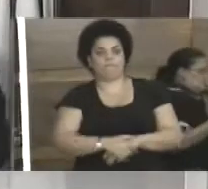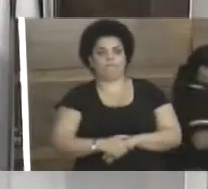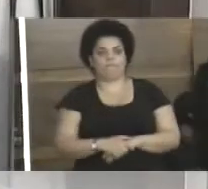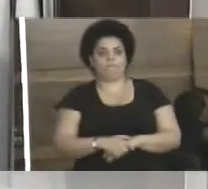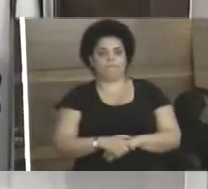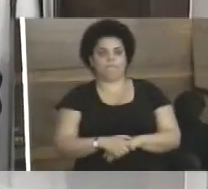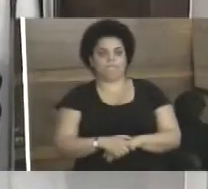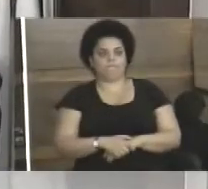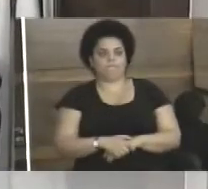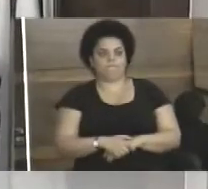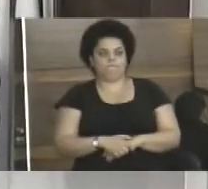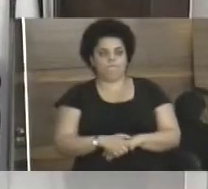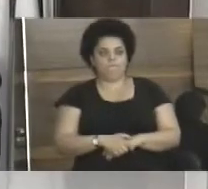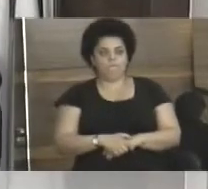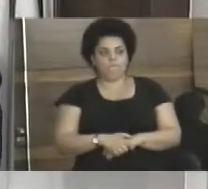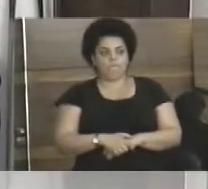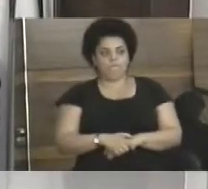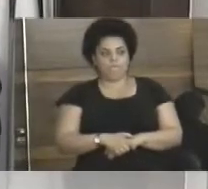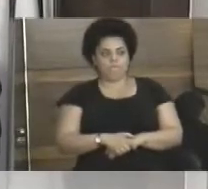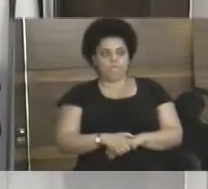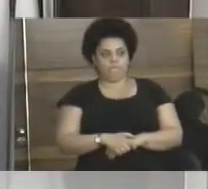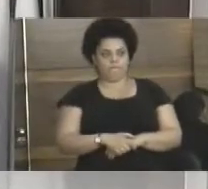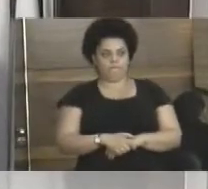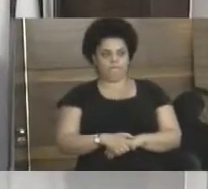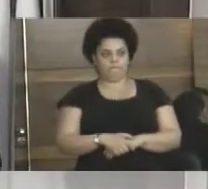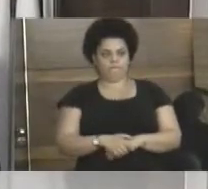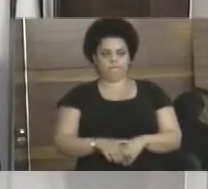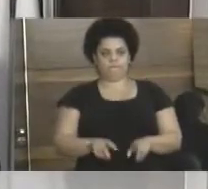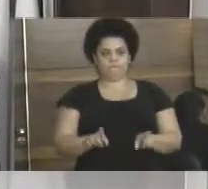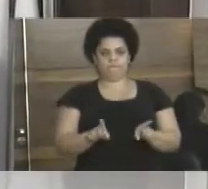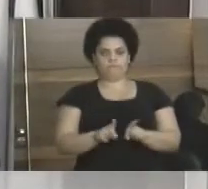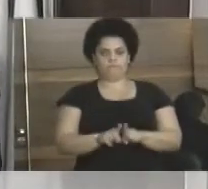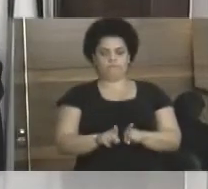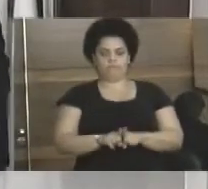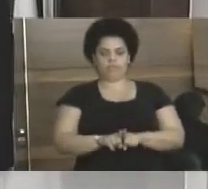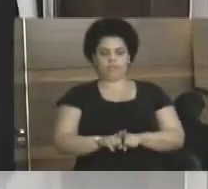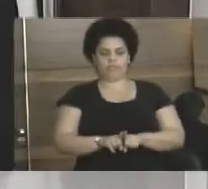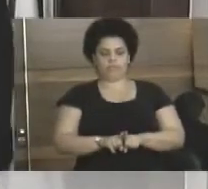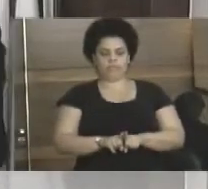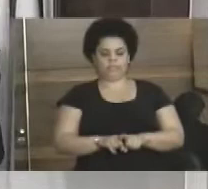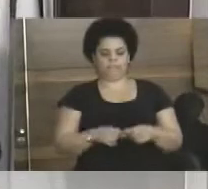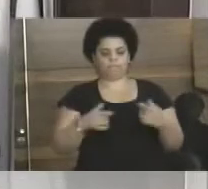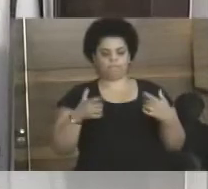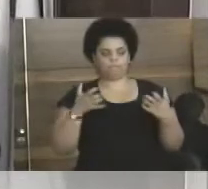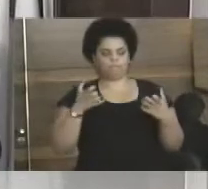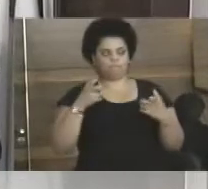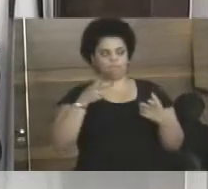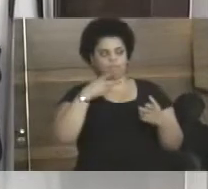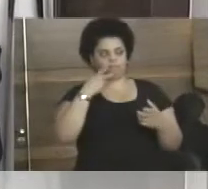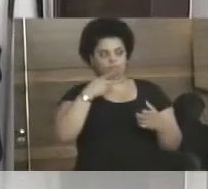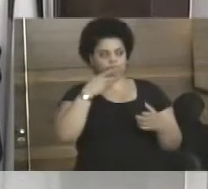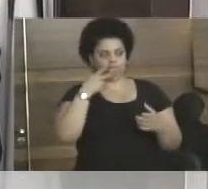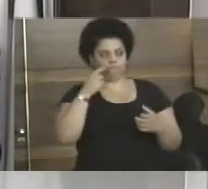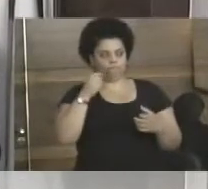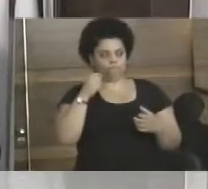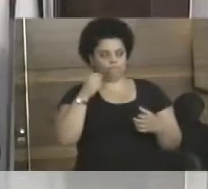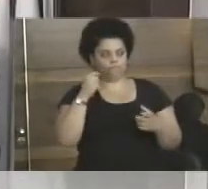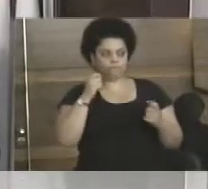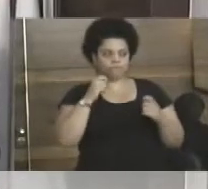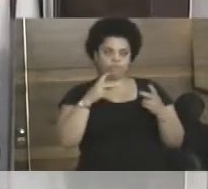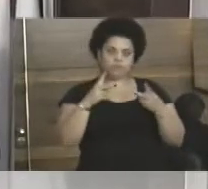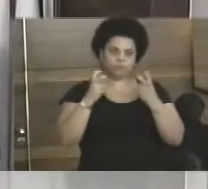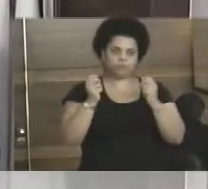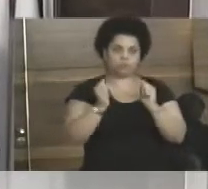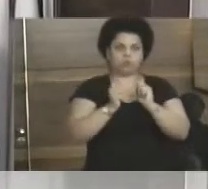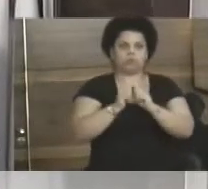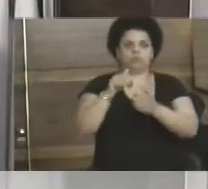Falar aqui também da outra indicação, a indicação ao prefeito municipal que vem interceder junto à